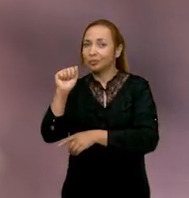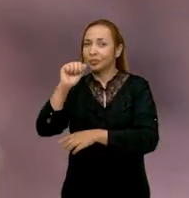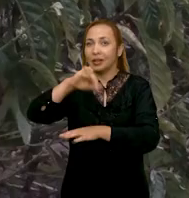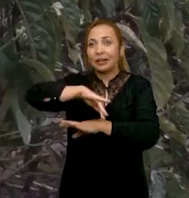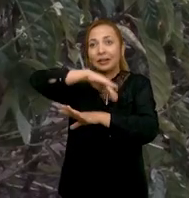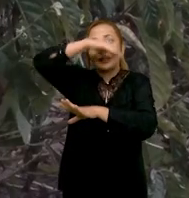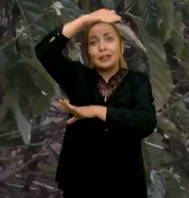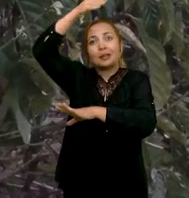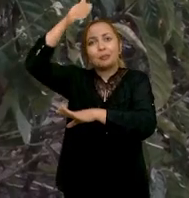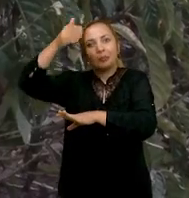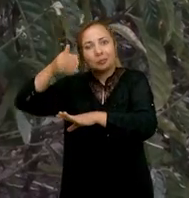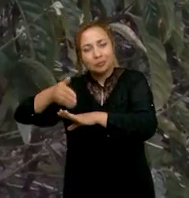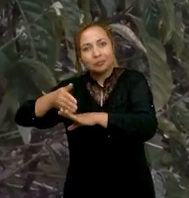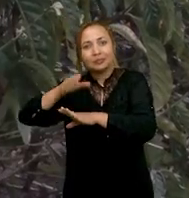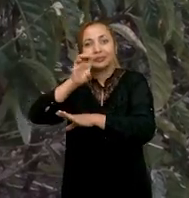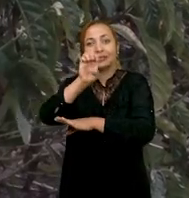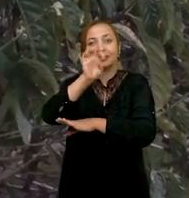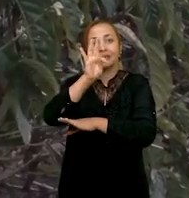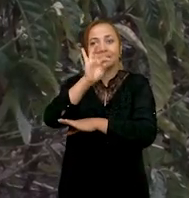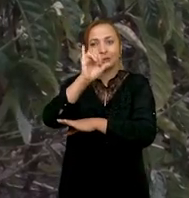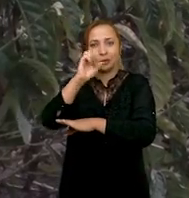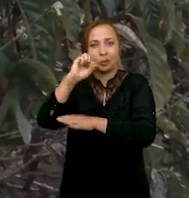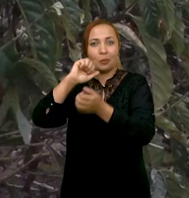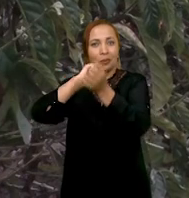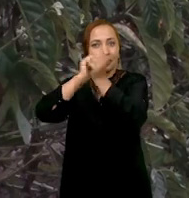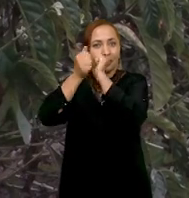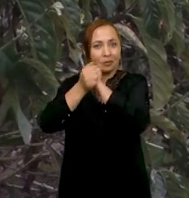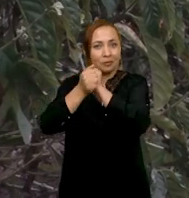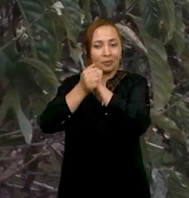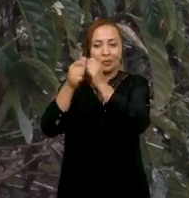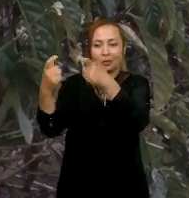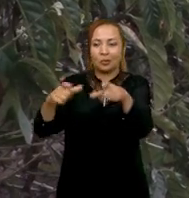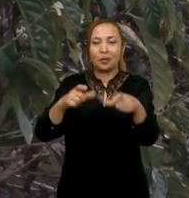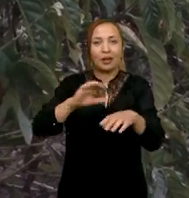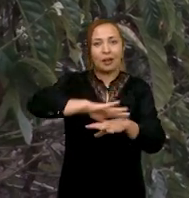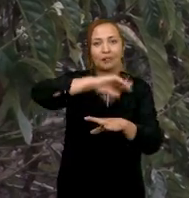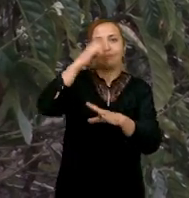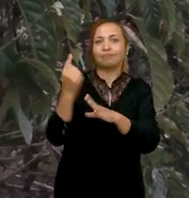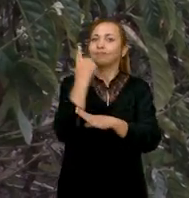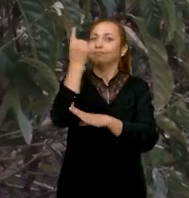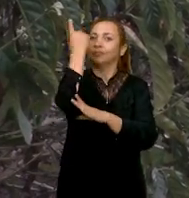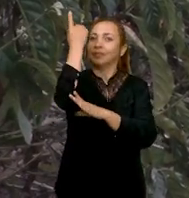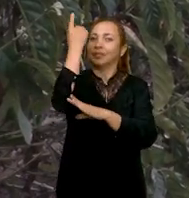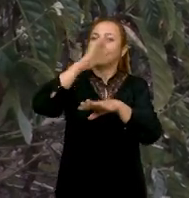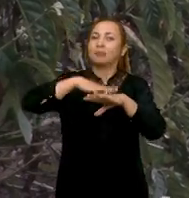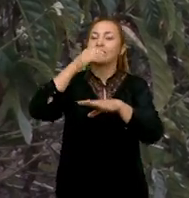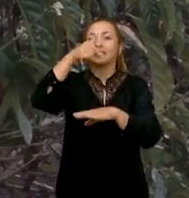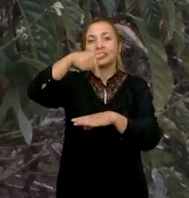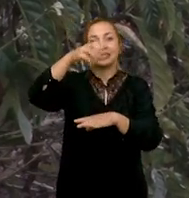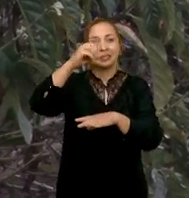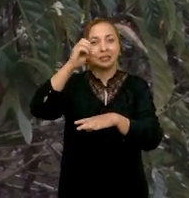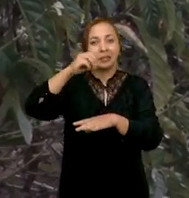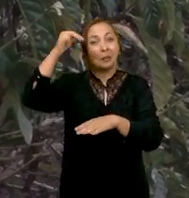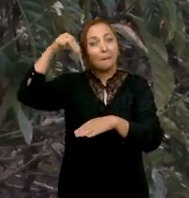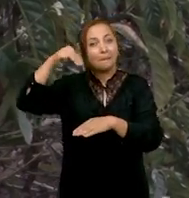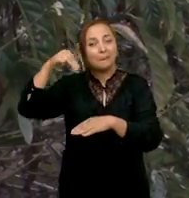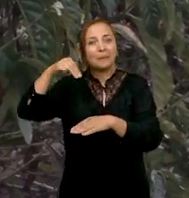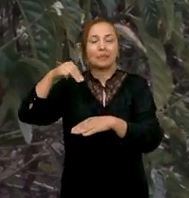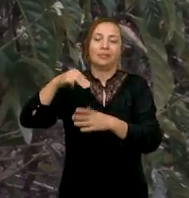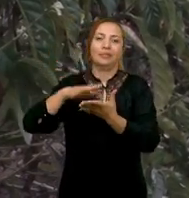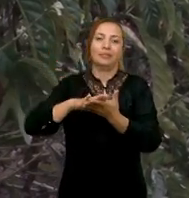da Etiópia. Então, ele é adaptado a regiões altas acima de 700 metros.